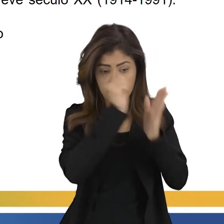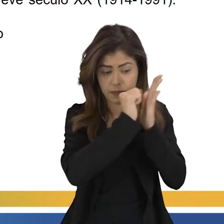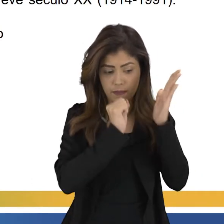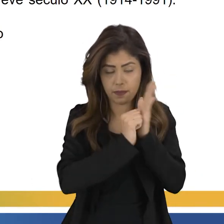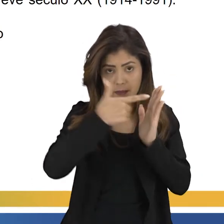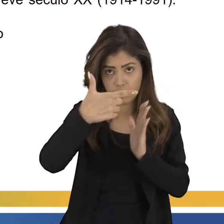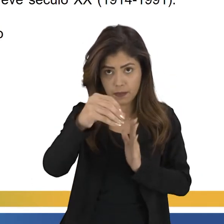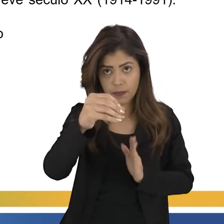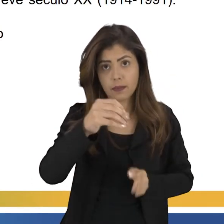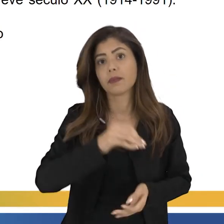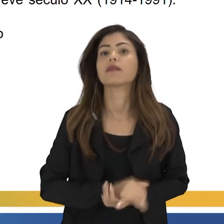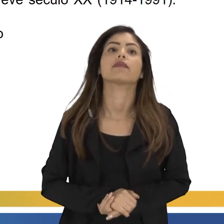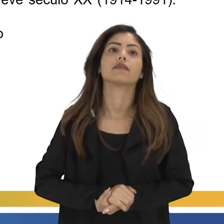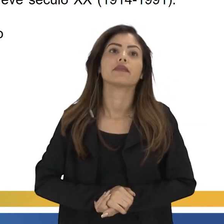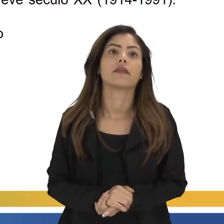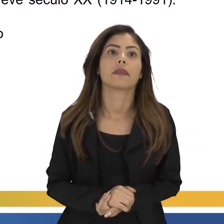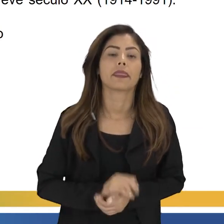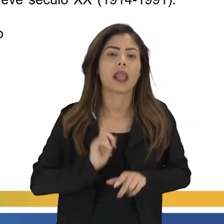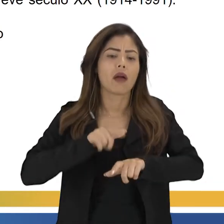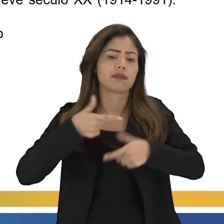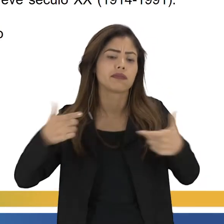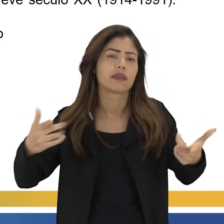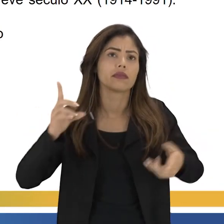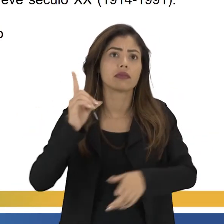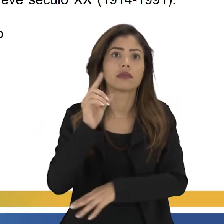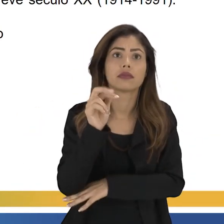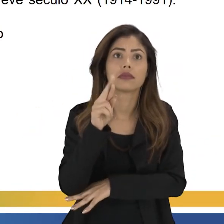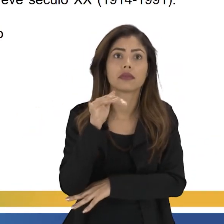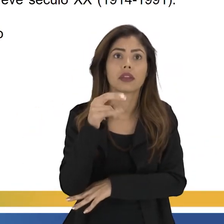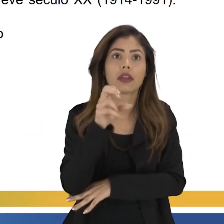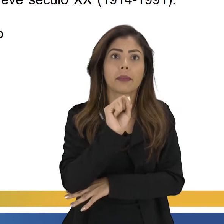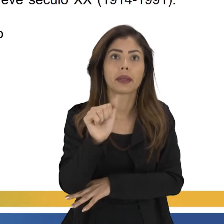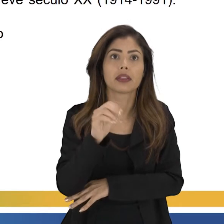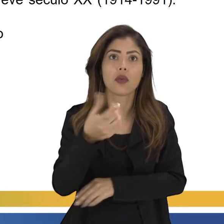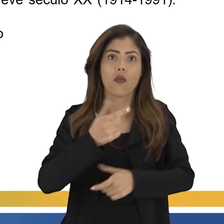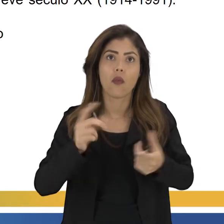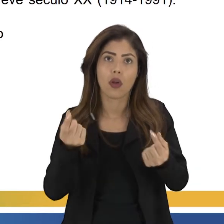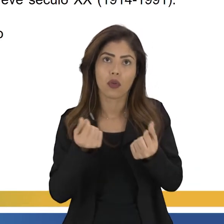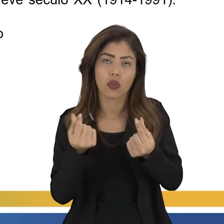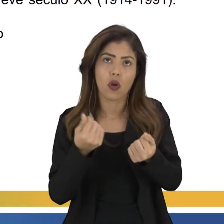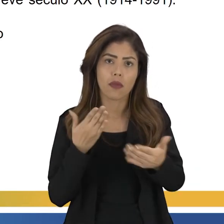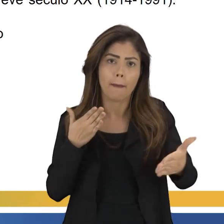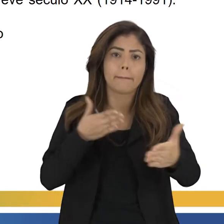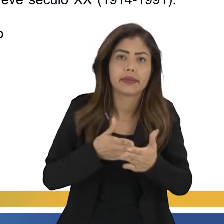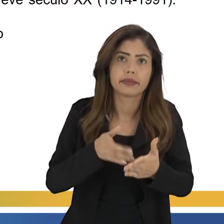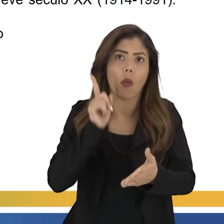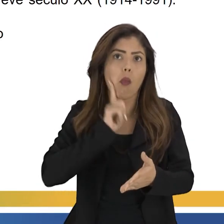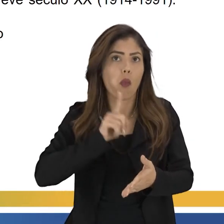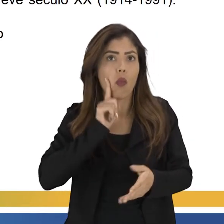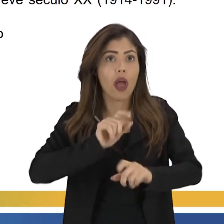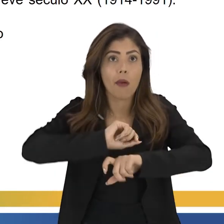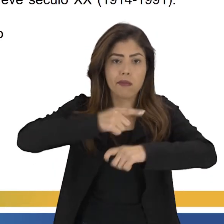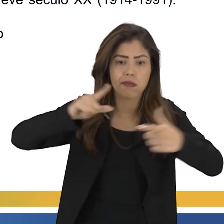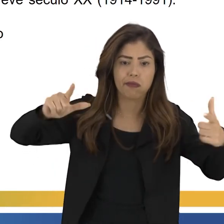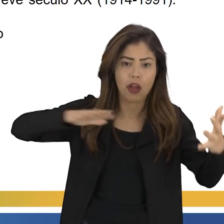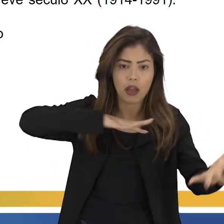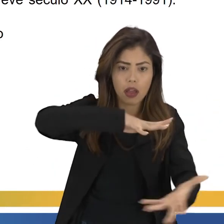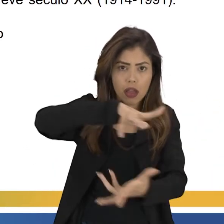A Grande Depressão Econômica, que se abateu nos Estados Unidos e se alastrou pelo mundo